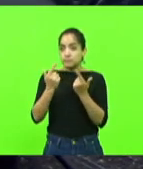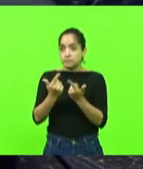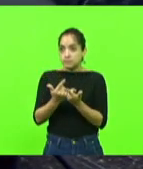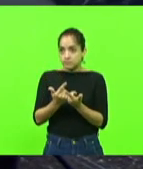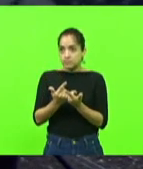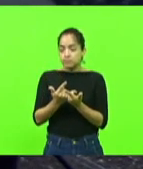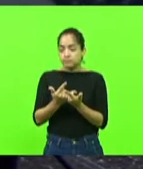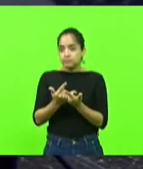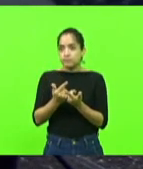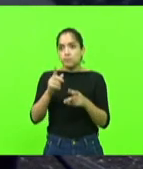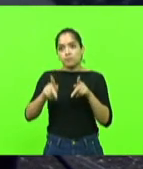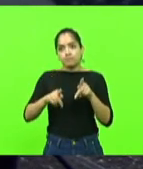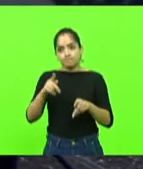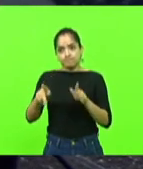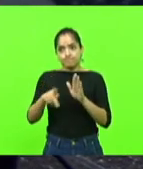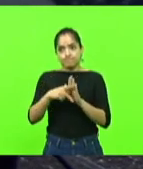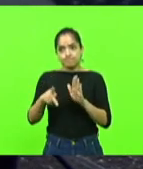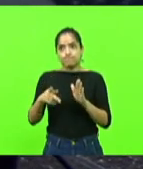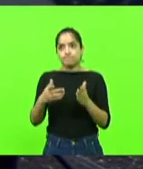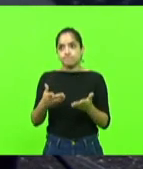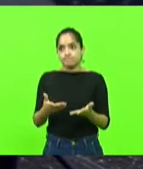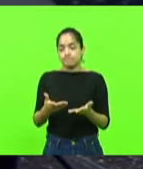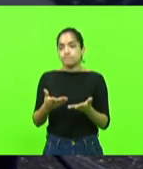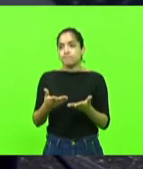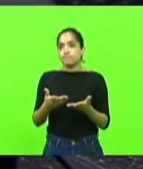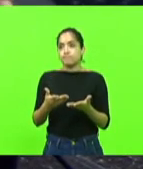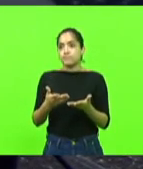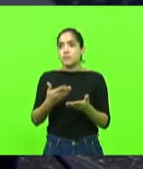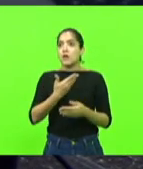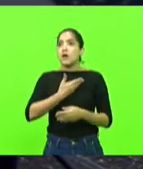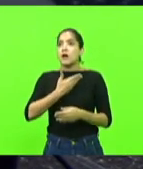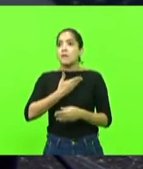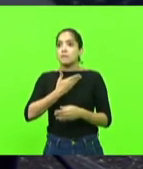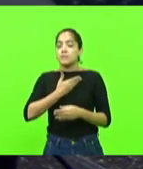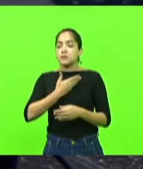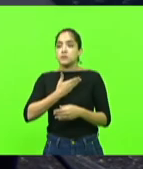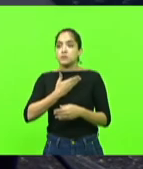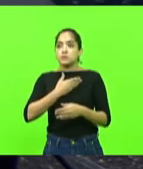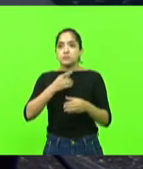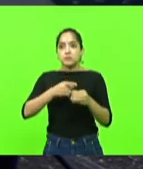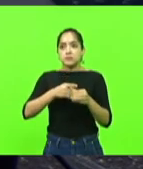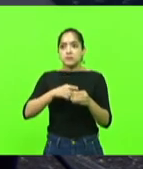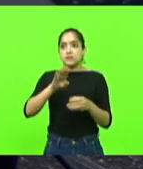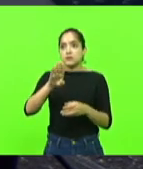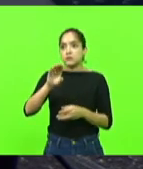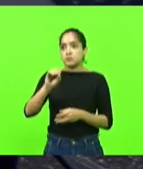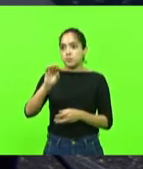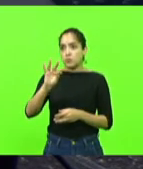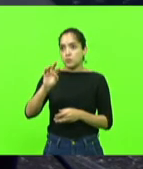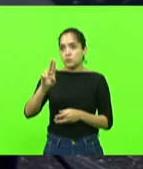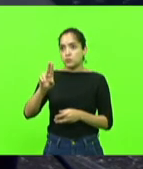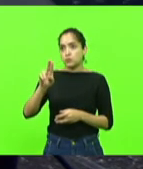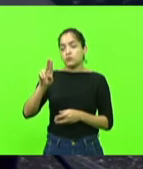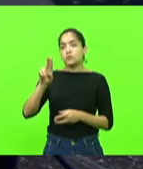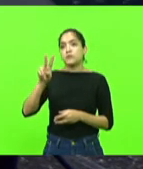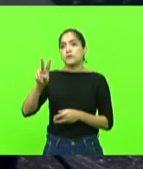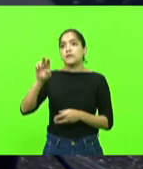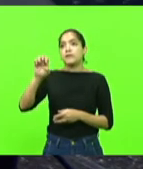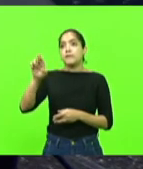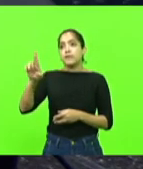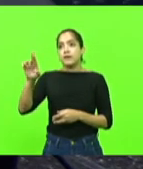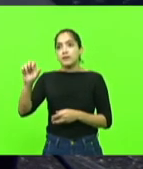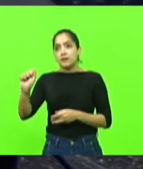Casa do Povo, os nossos amigos do município de Botuverá, através do nosso ex-prefeito Nene,